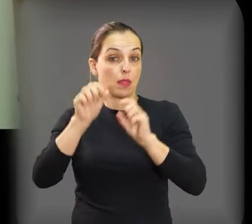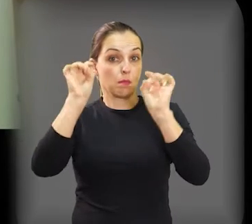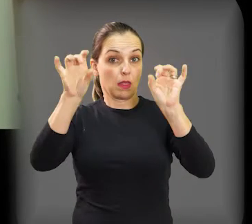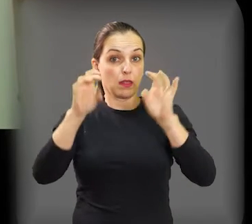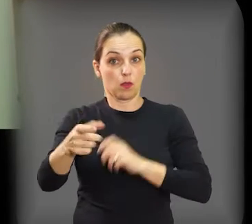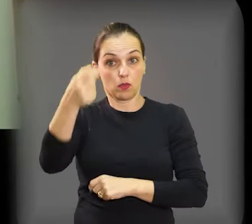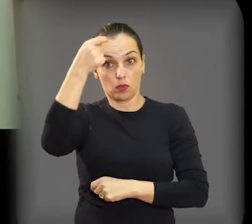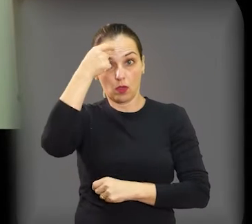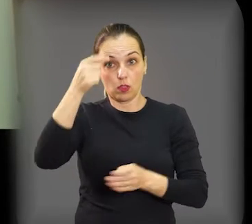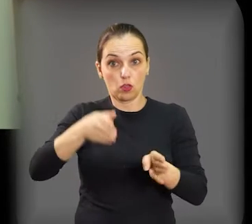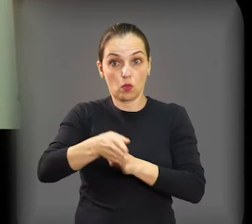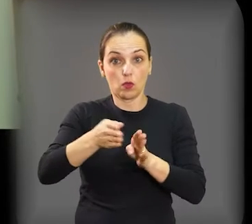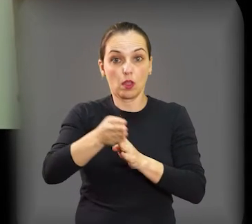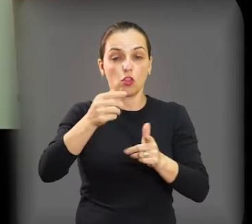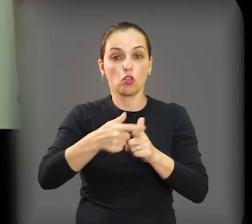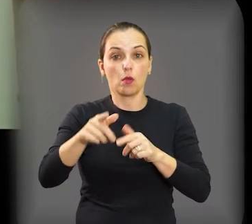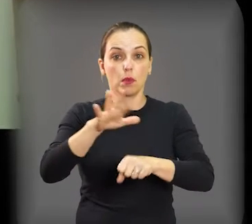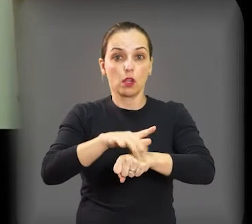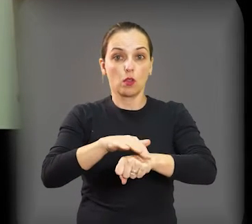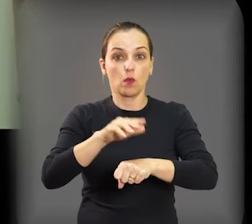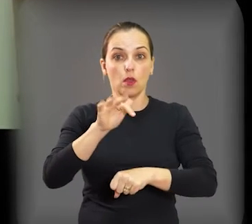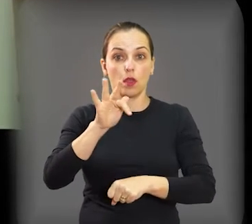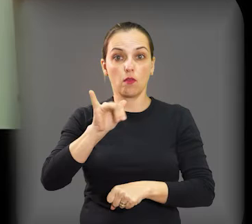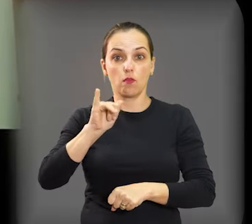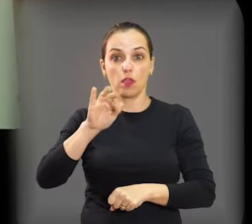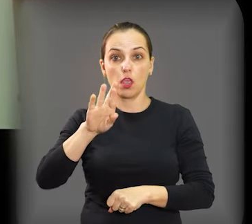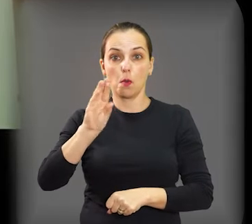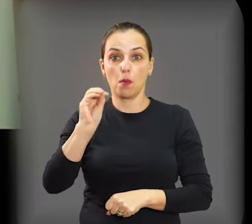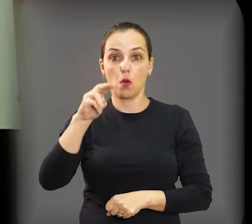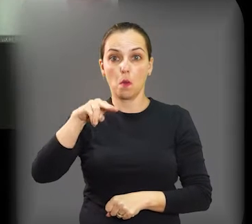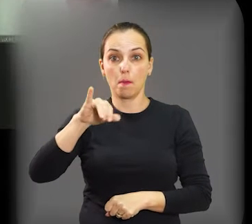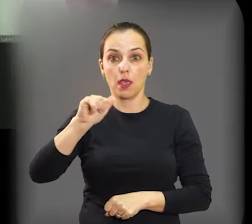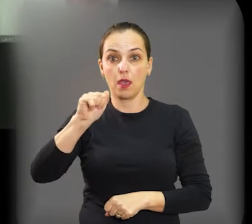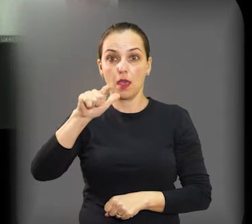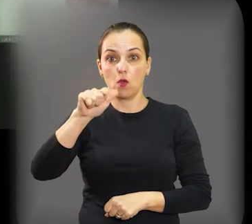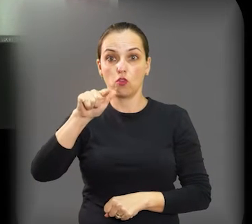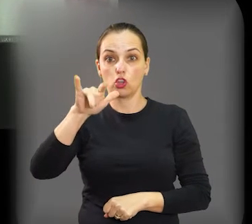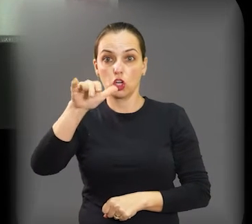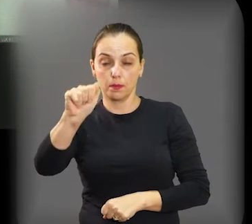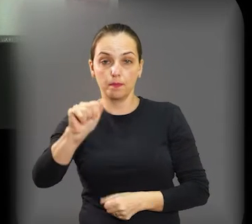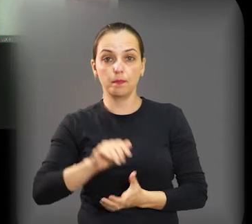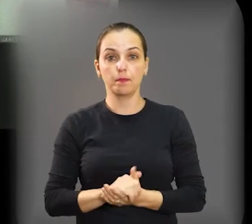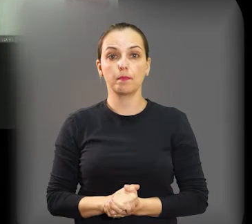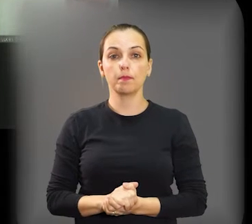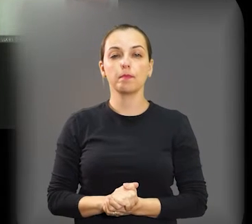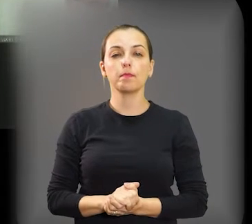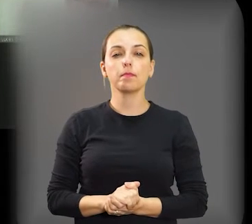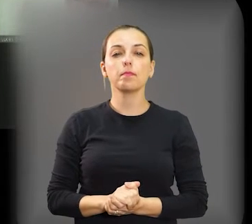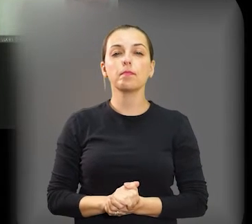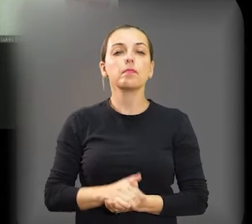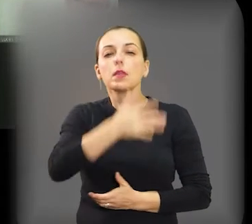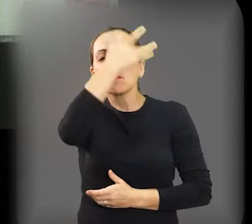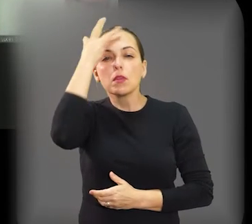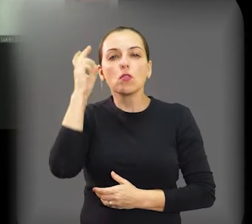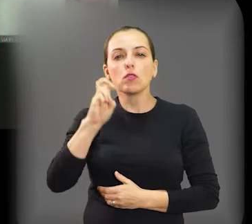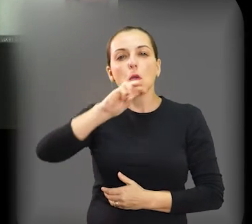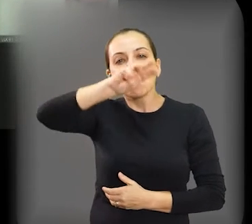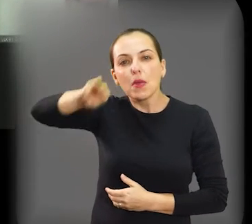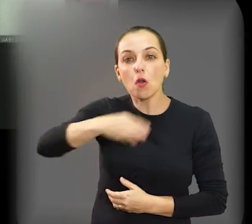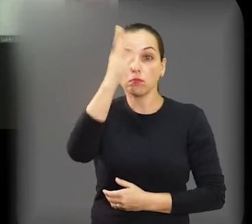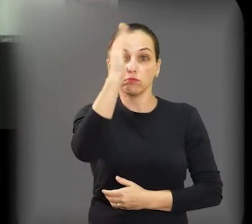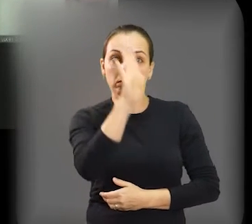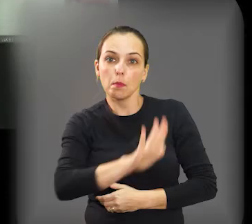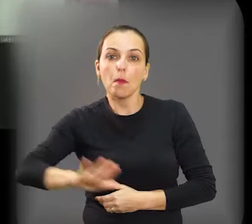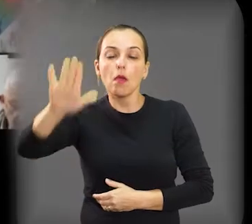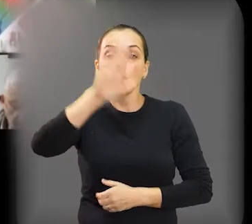institui o mês de conscientização e orientação sobre a fibromialgia. Estima-se que a fibromialgia afeta cerca de 5